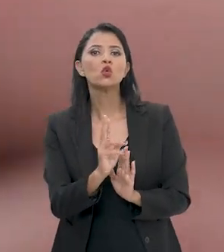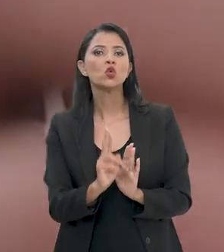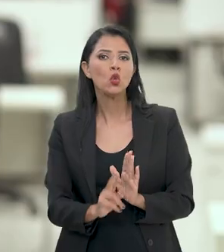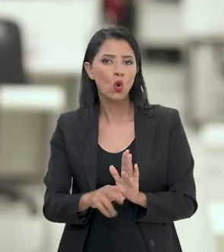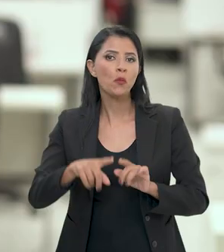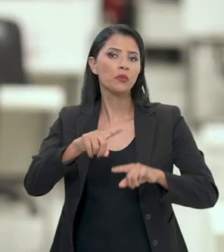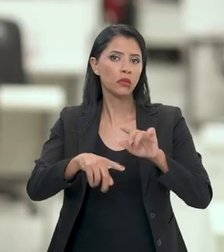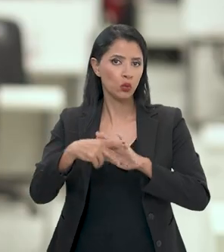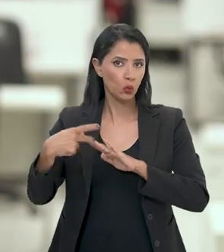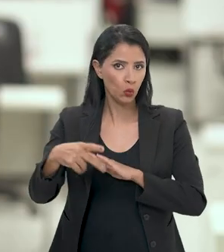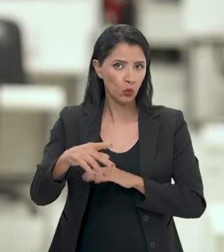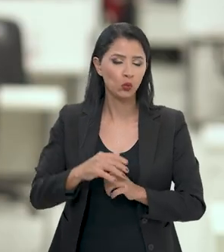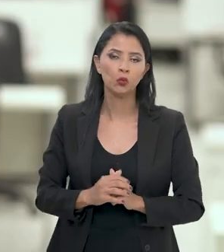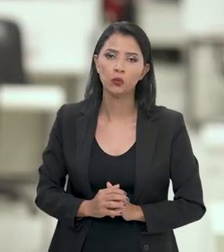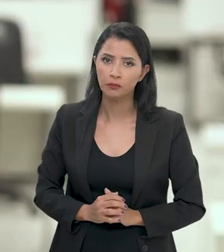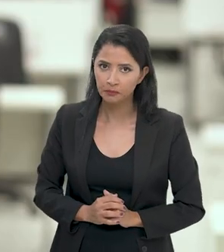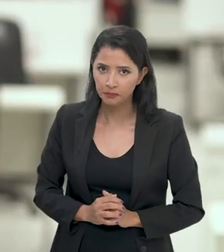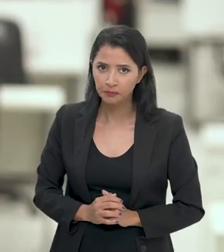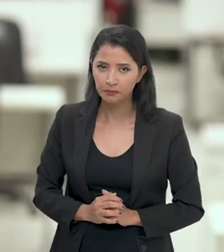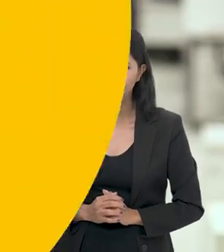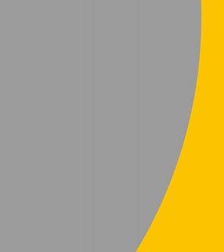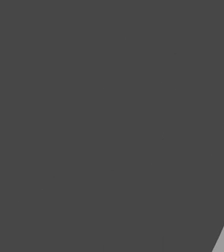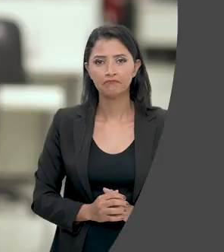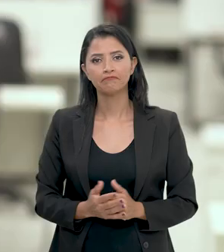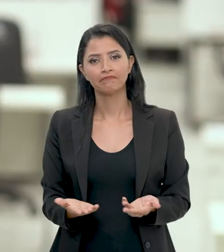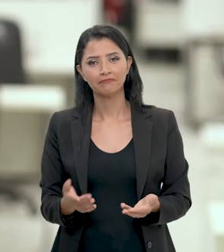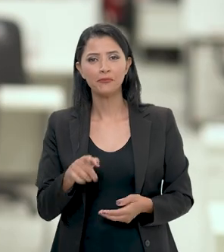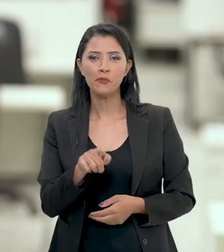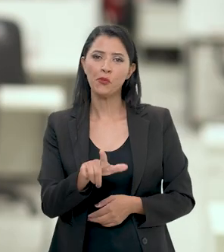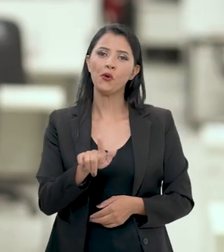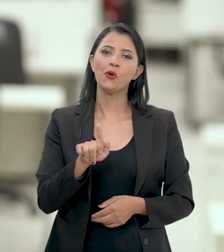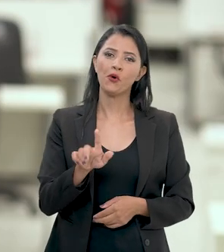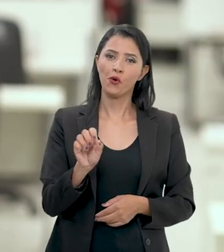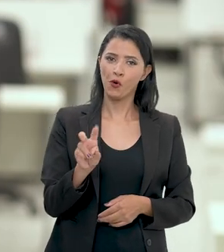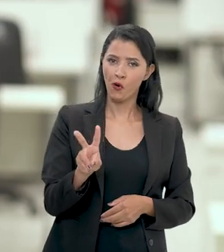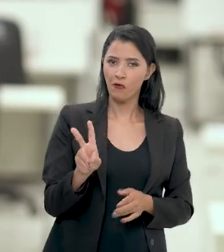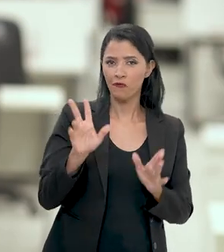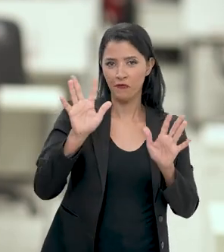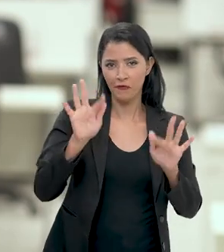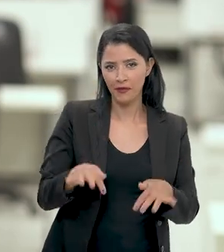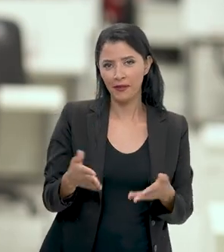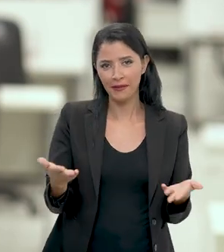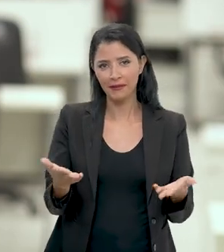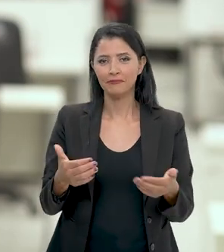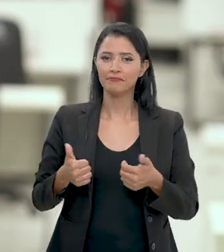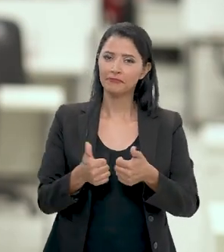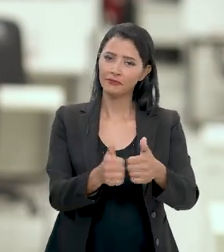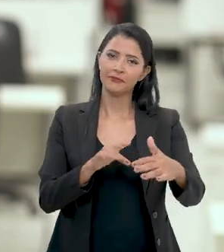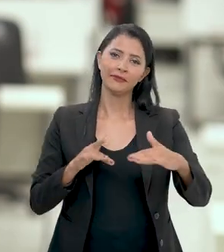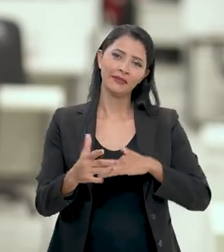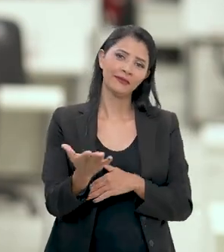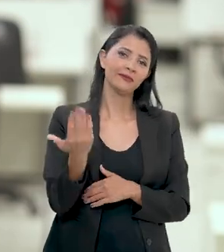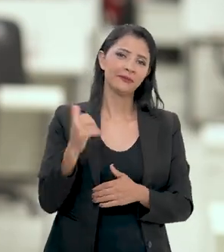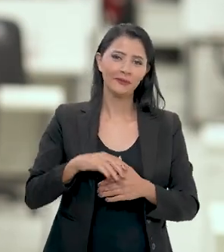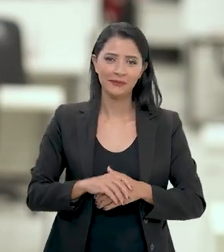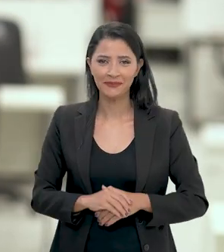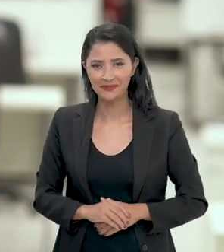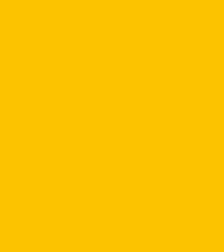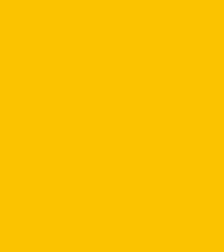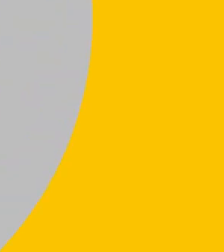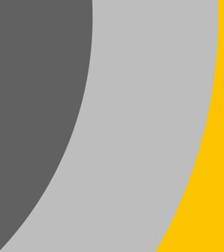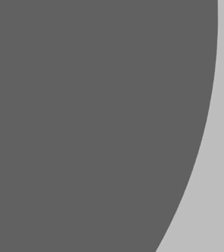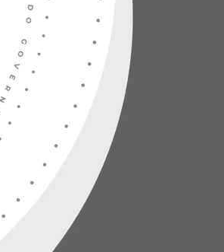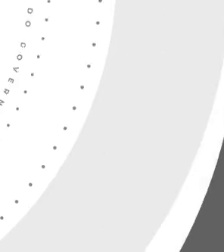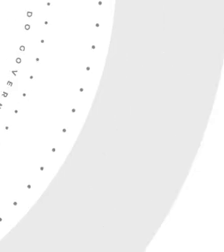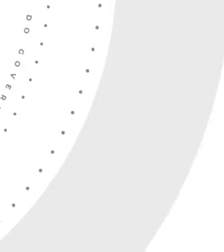produto, de quem vende e de quem compra. E o Ponto Bov de hoje fica por aqui. Siga com a gente nas redes sociais.